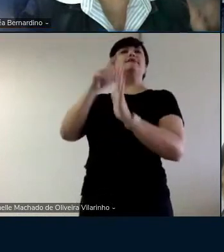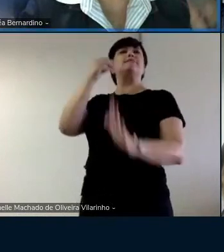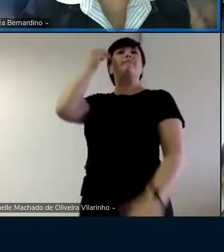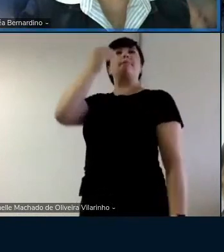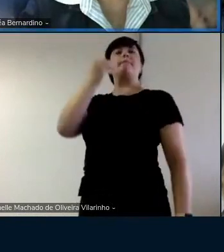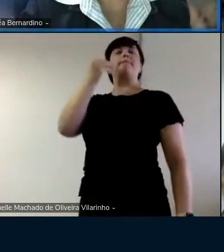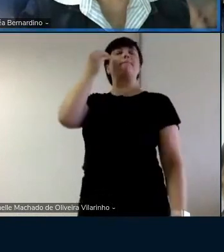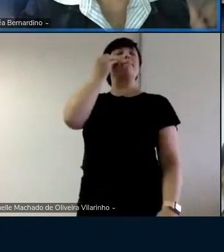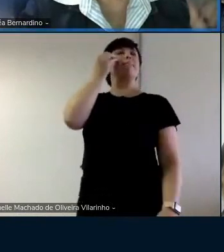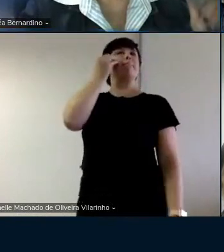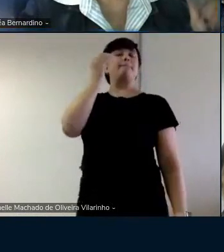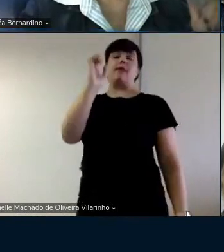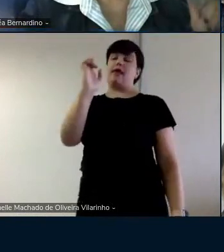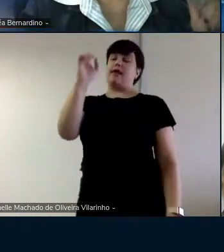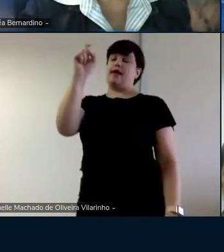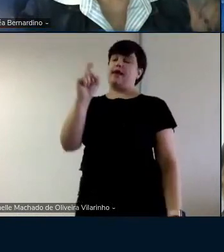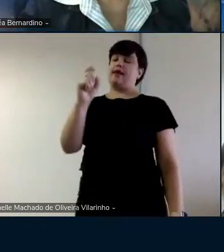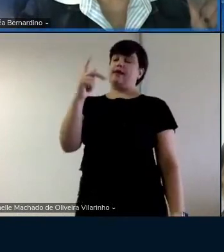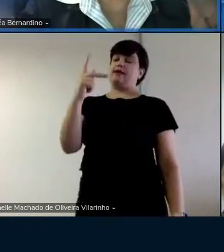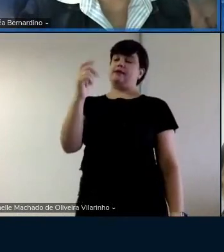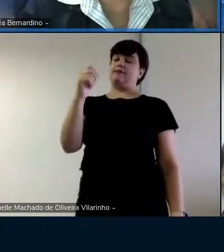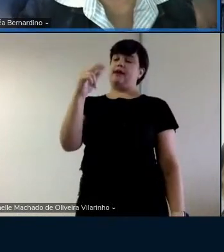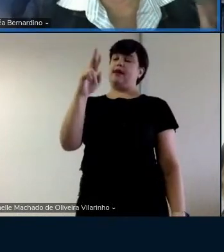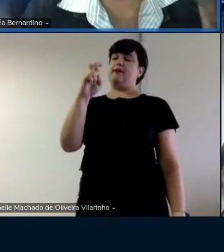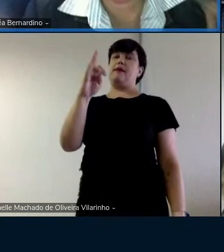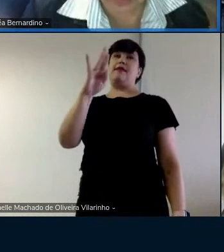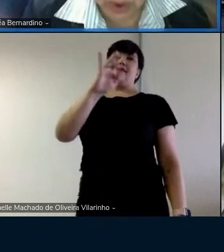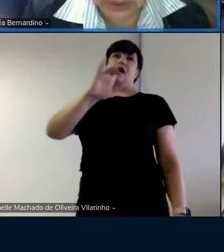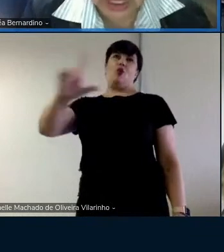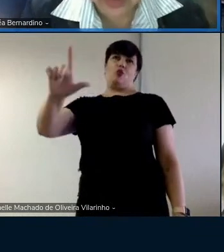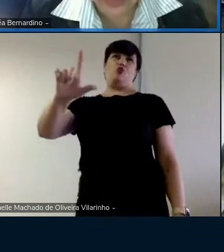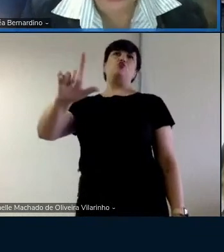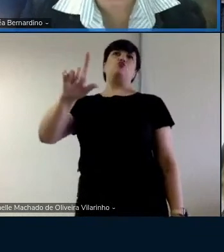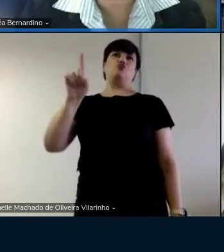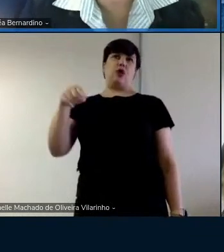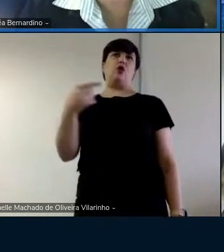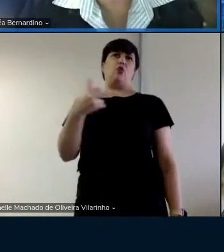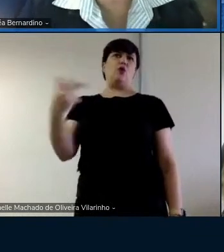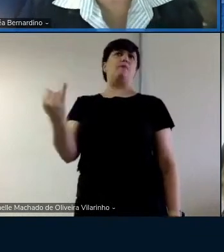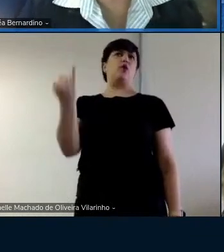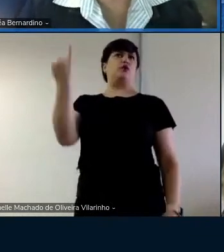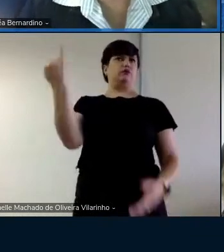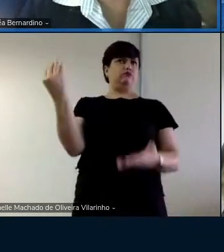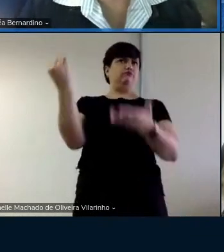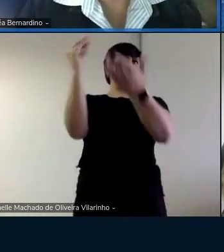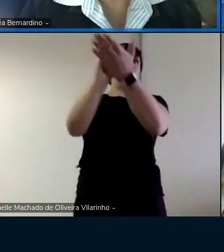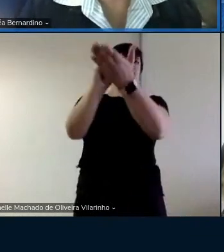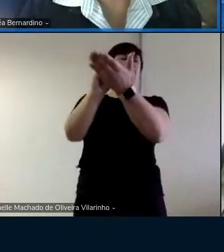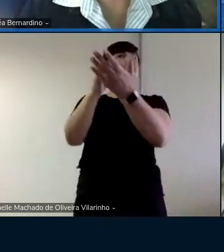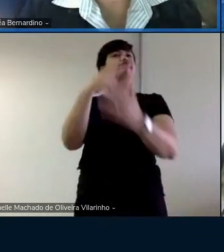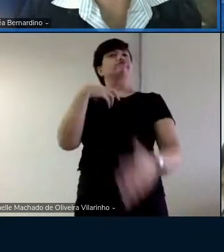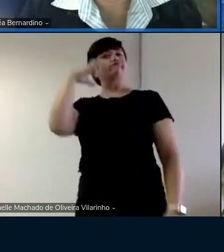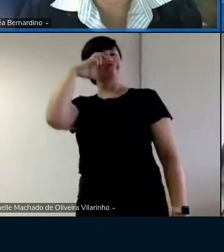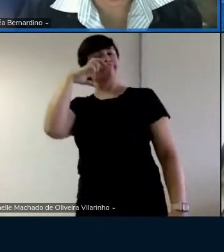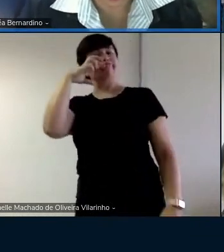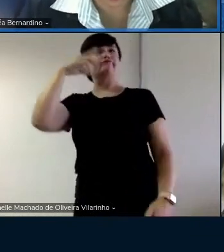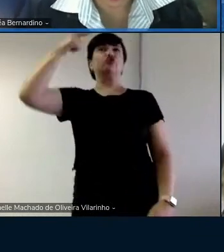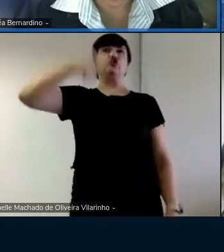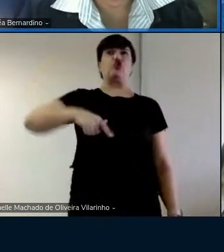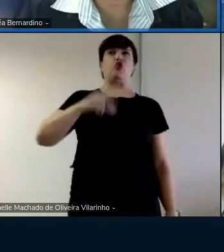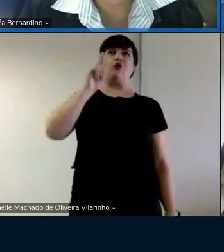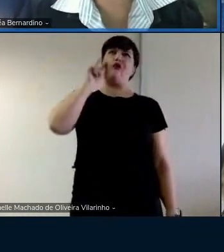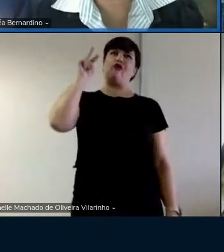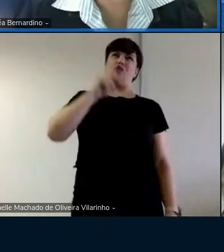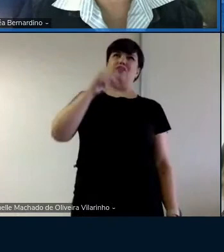tá? então esse é um ponto importante de você conferir na sua